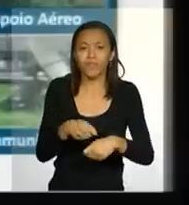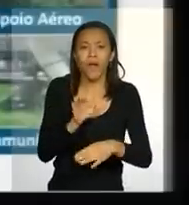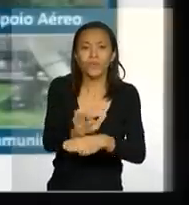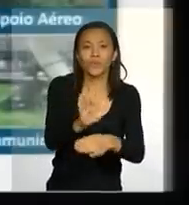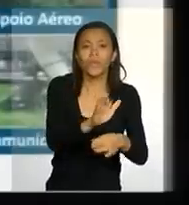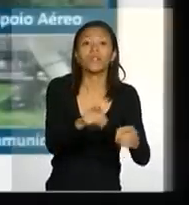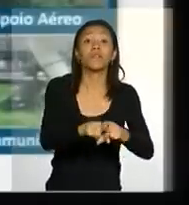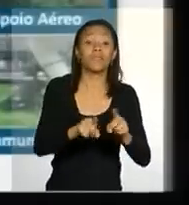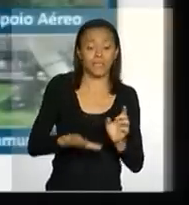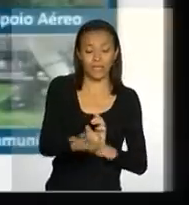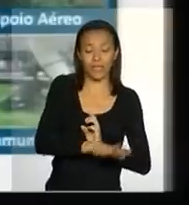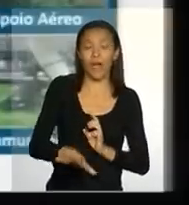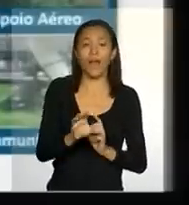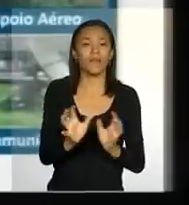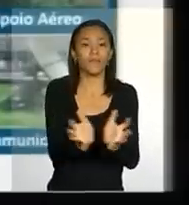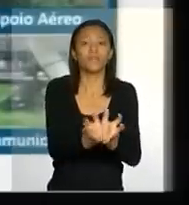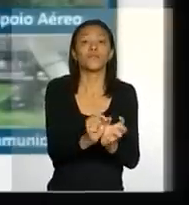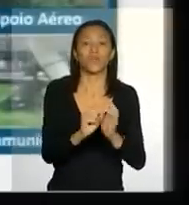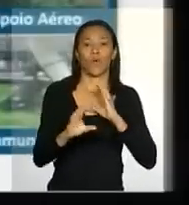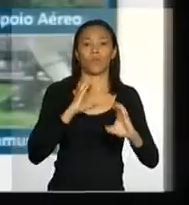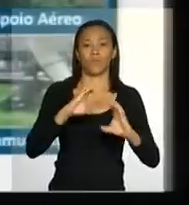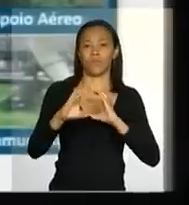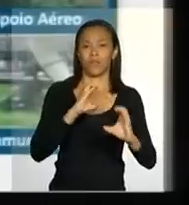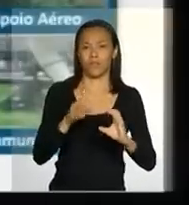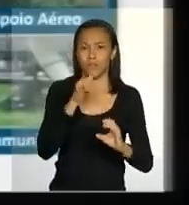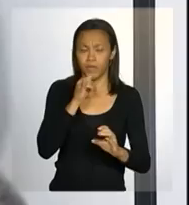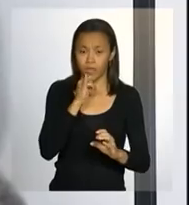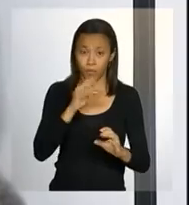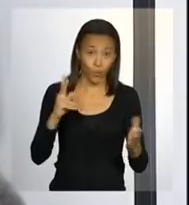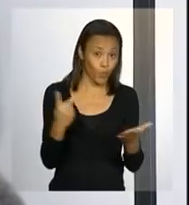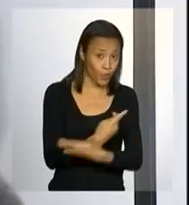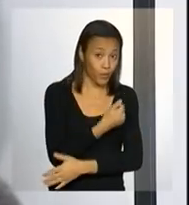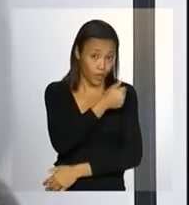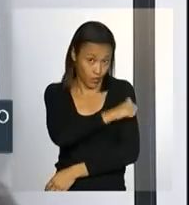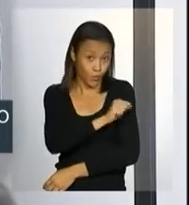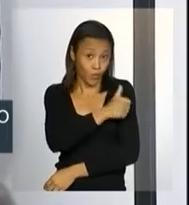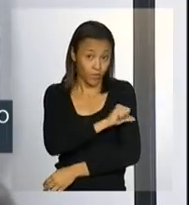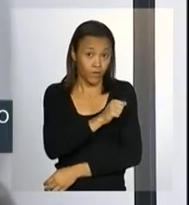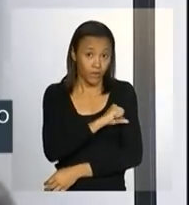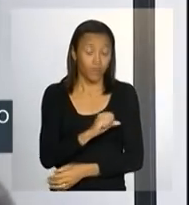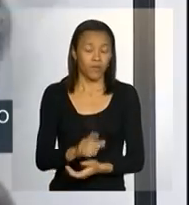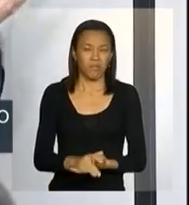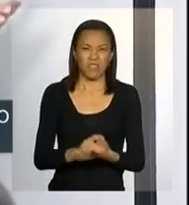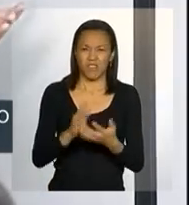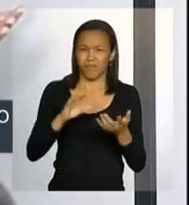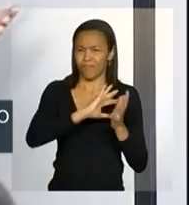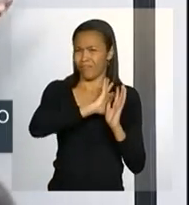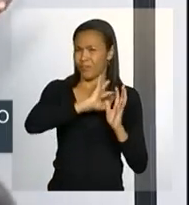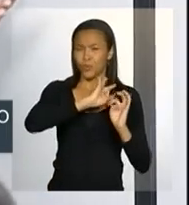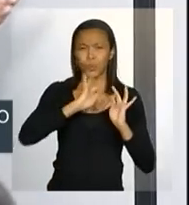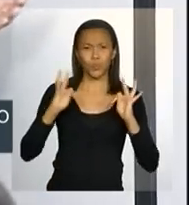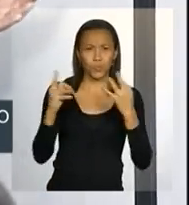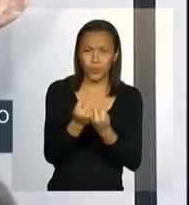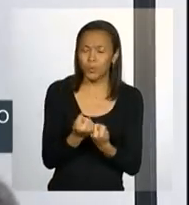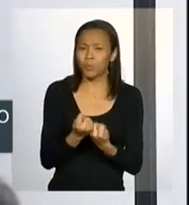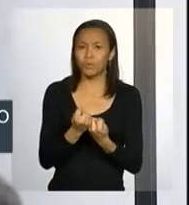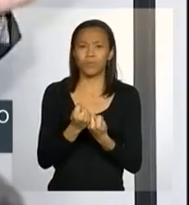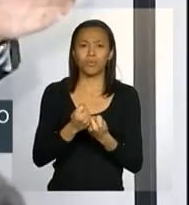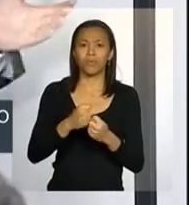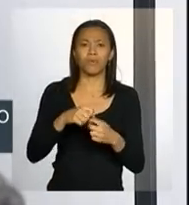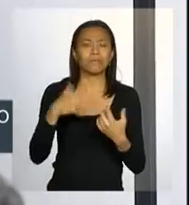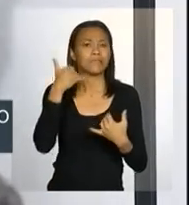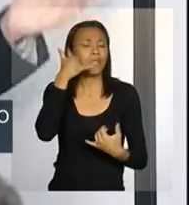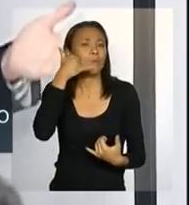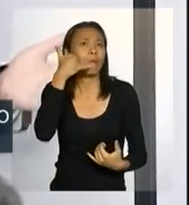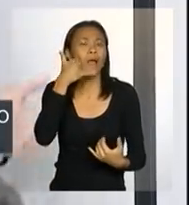comunicação. No episódio da região serrana do Rio de Janeiro, caiu por completo o sinal de